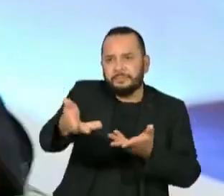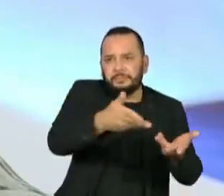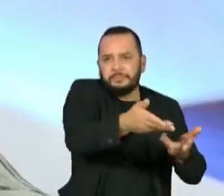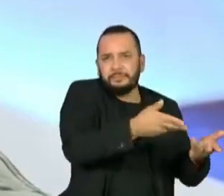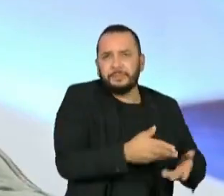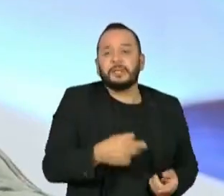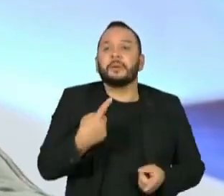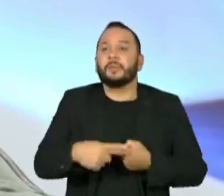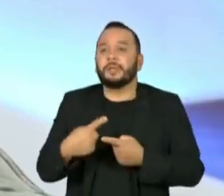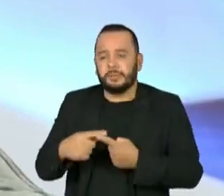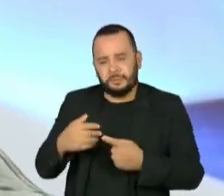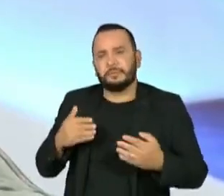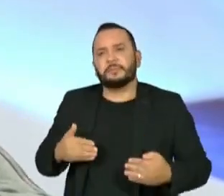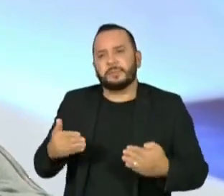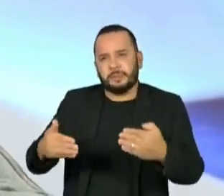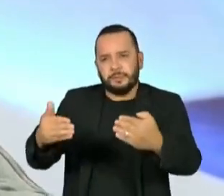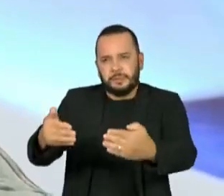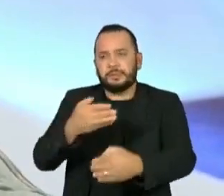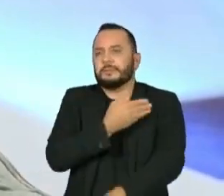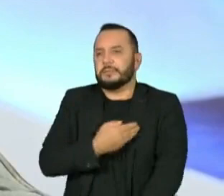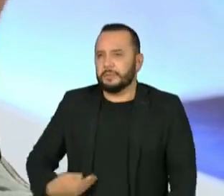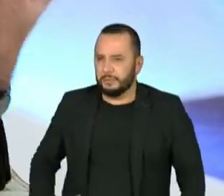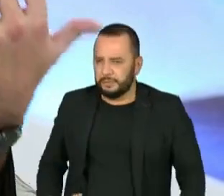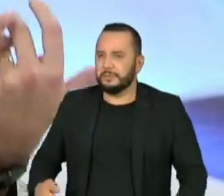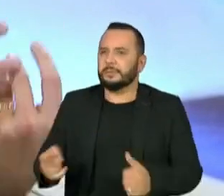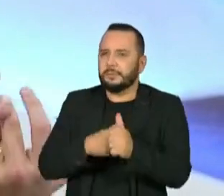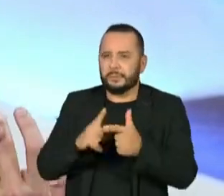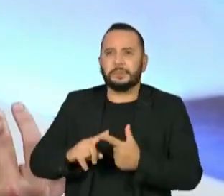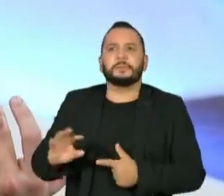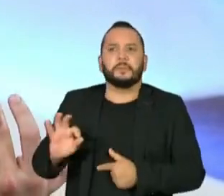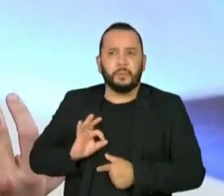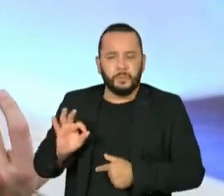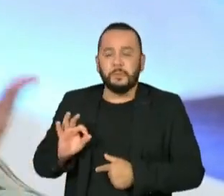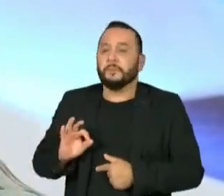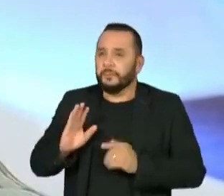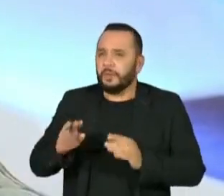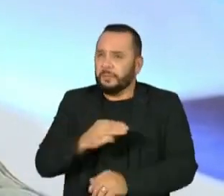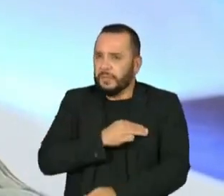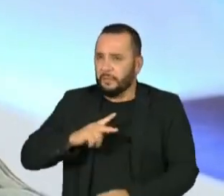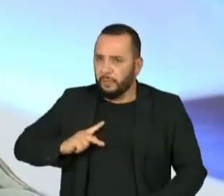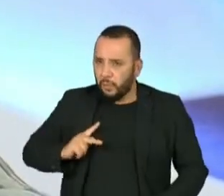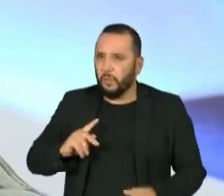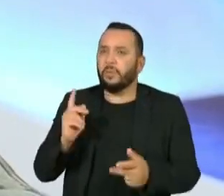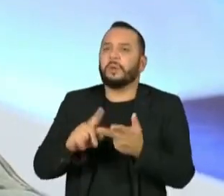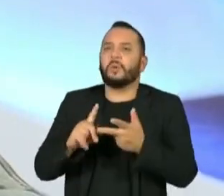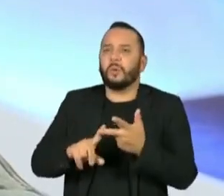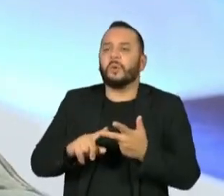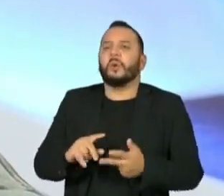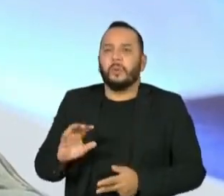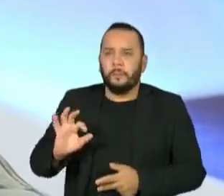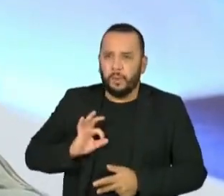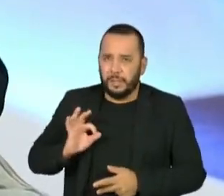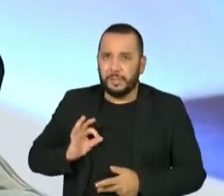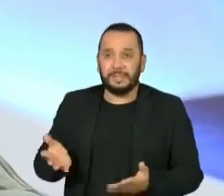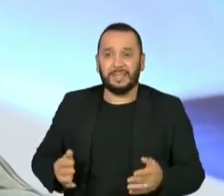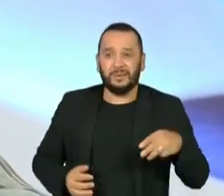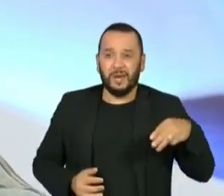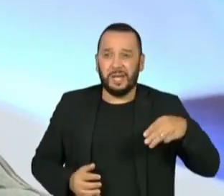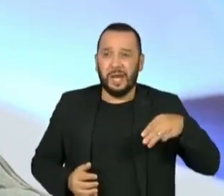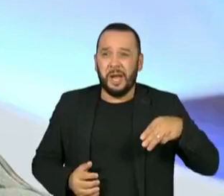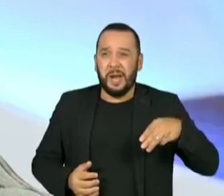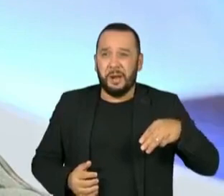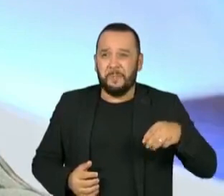Público, é Judiciário. Não me parece, pelo histórico do deputado Marcelo Freixo, pelas suas posições